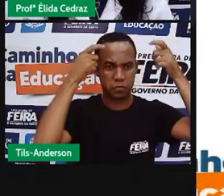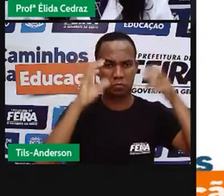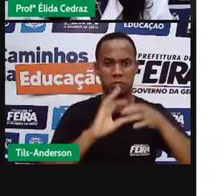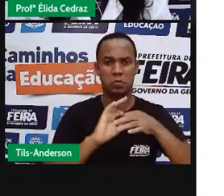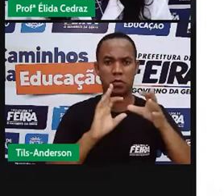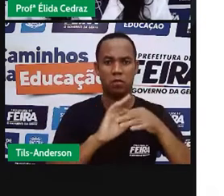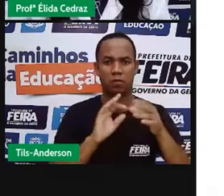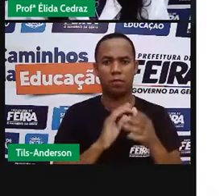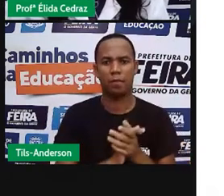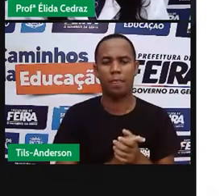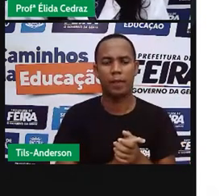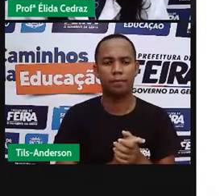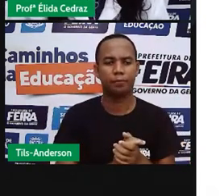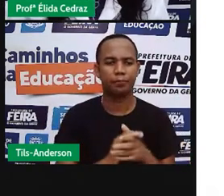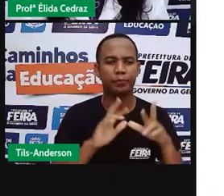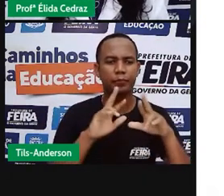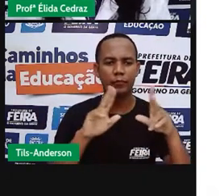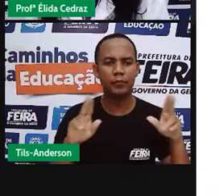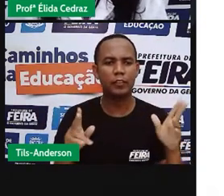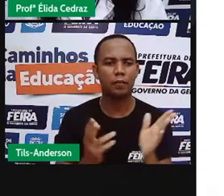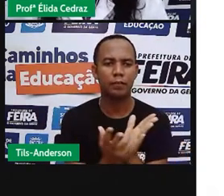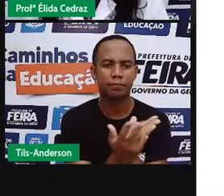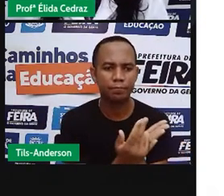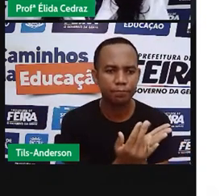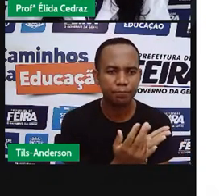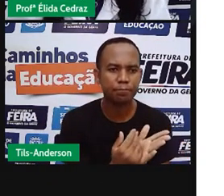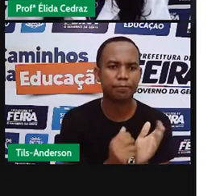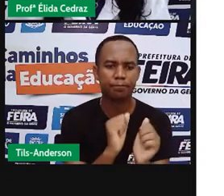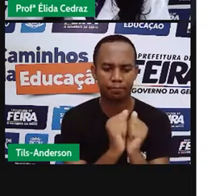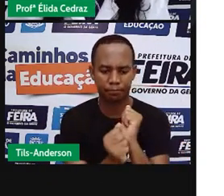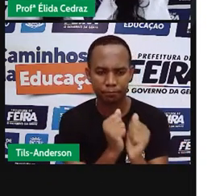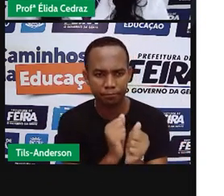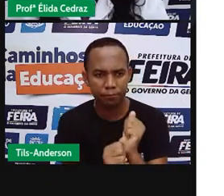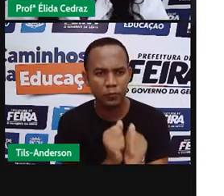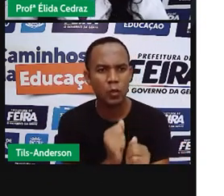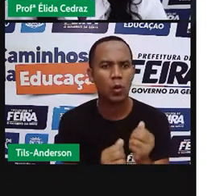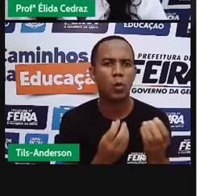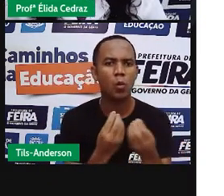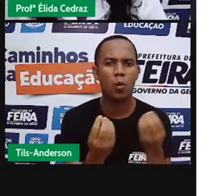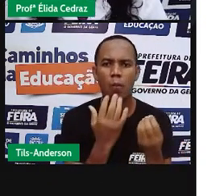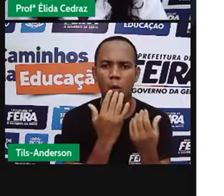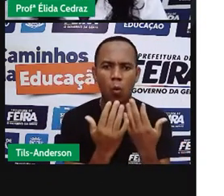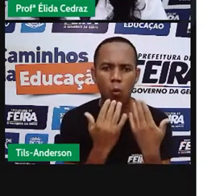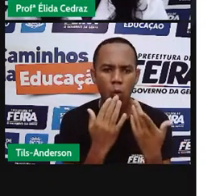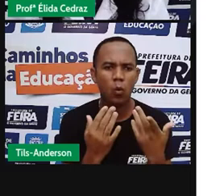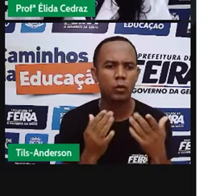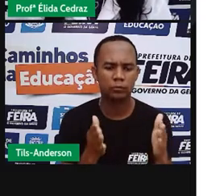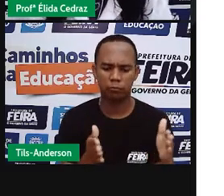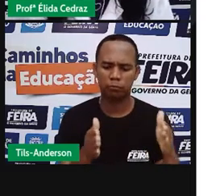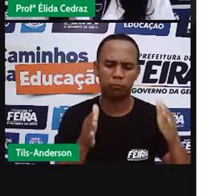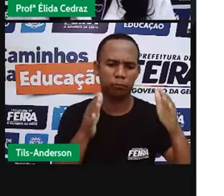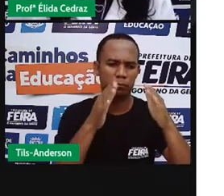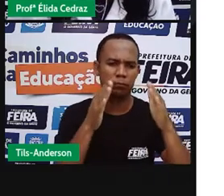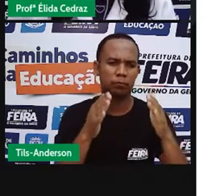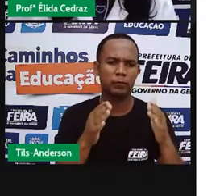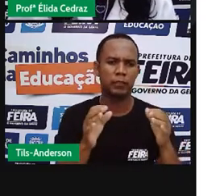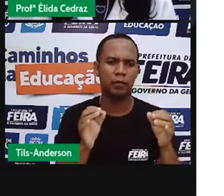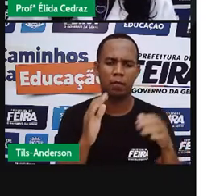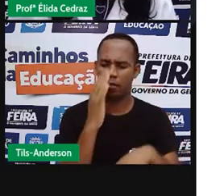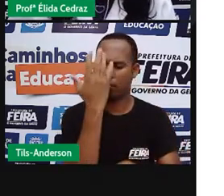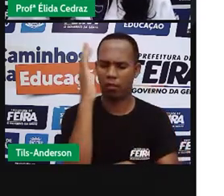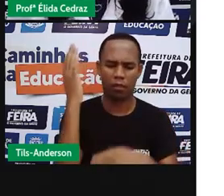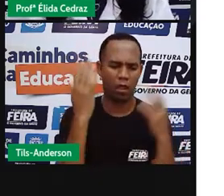As artes plásticas africanas são ricas em cores, formas geométricas, elementos da